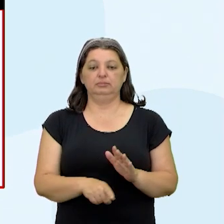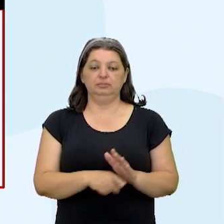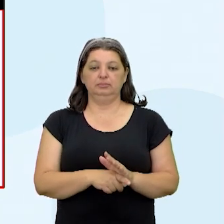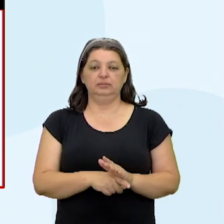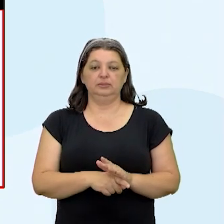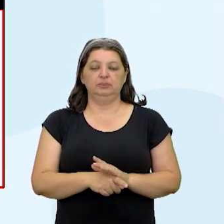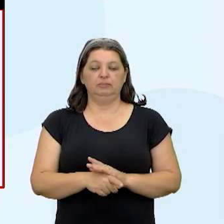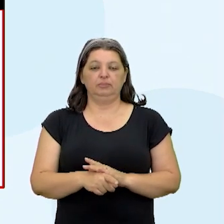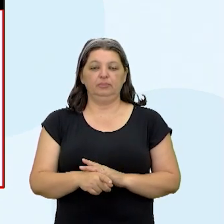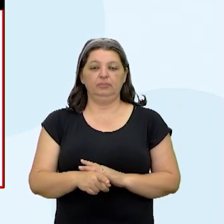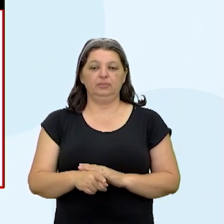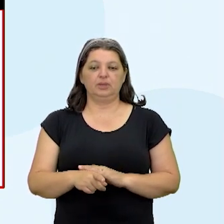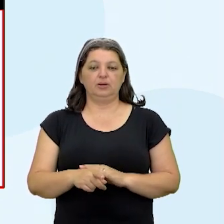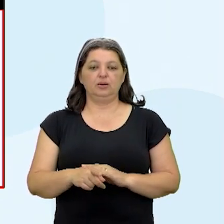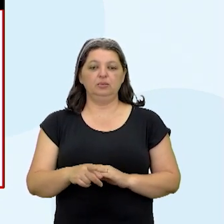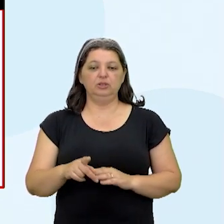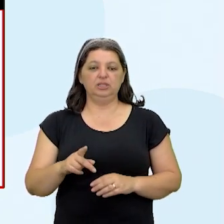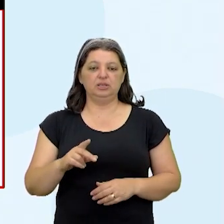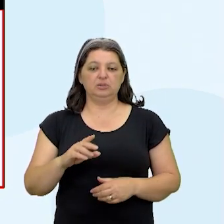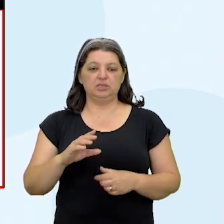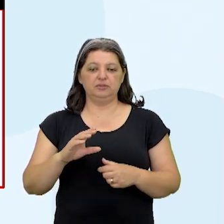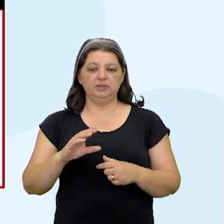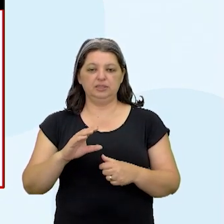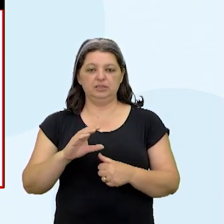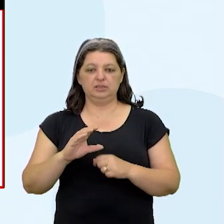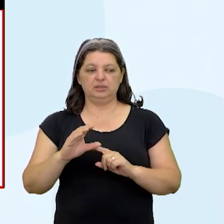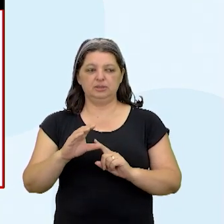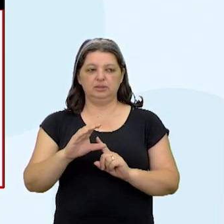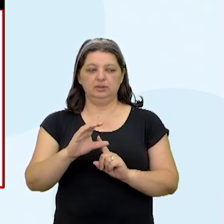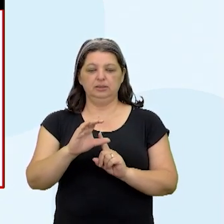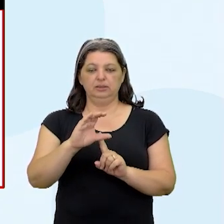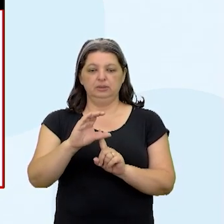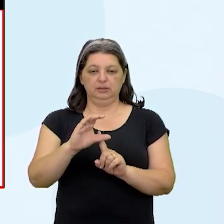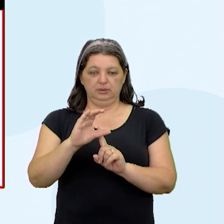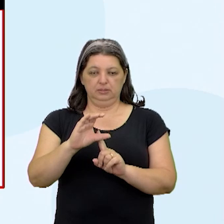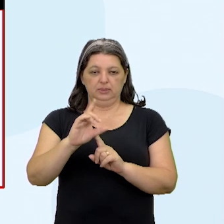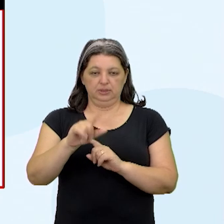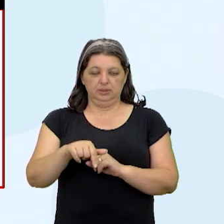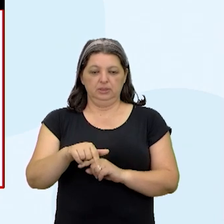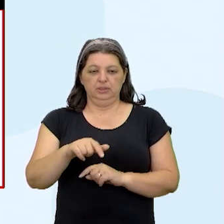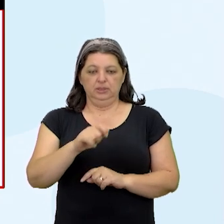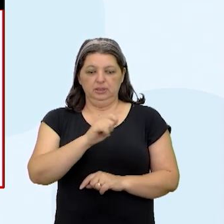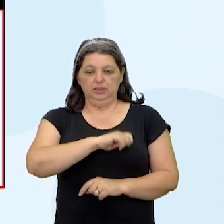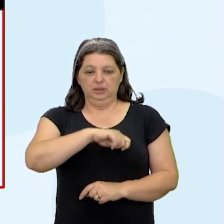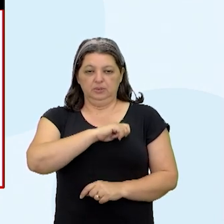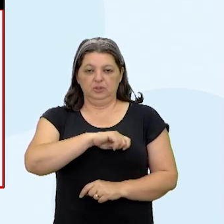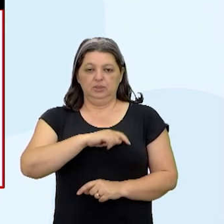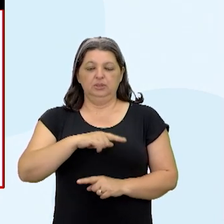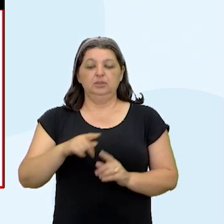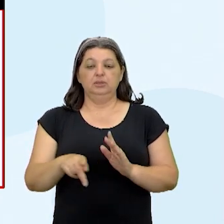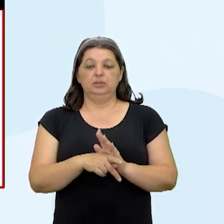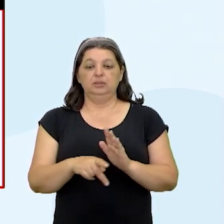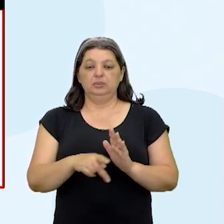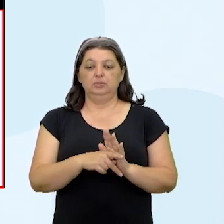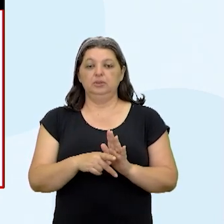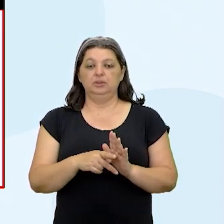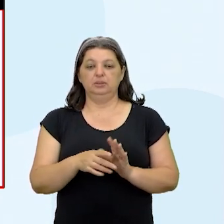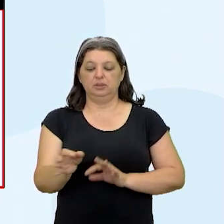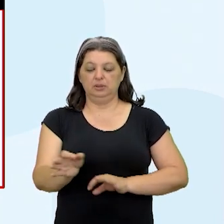terror. A coletivização forçada no campo e na cidade. uma industrialização